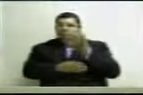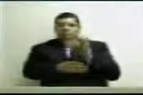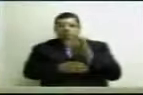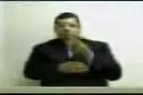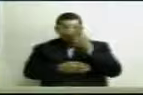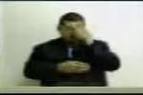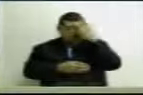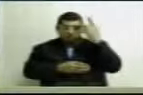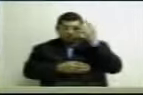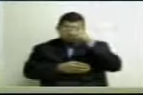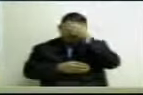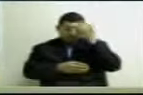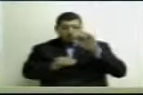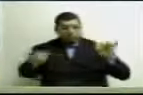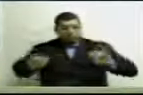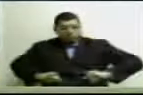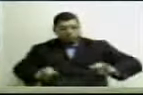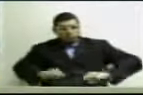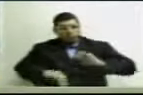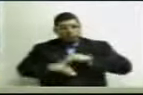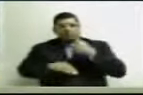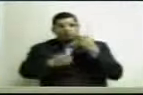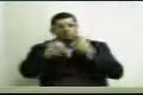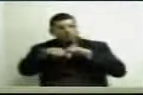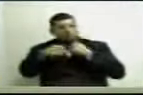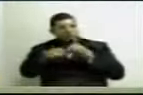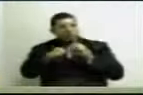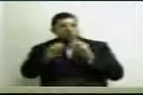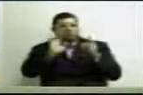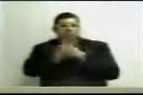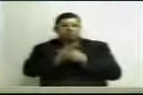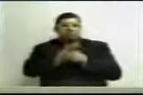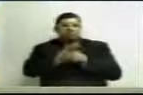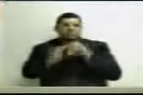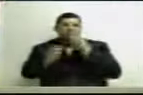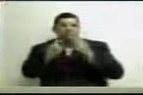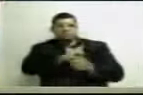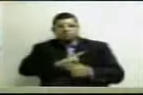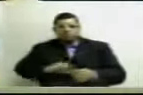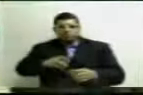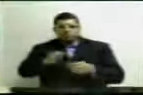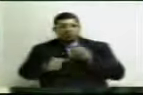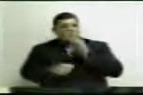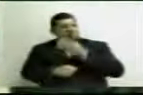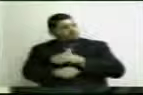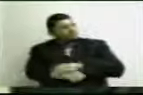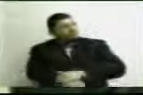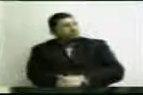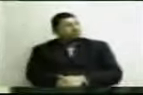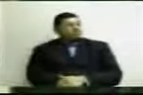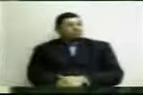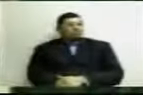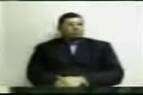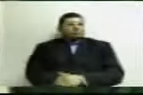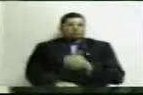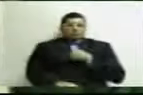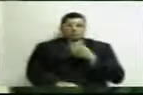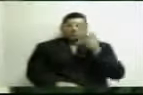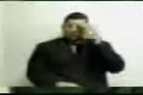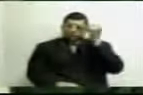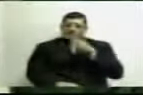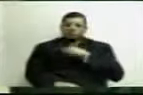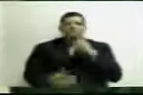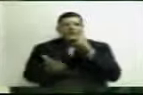que a população do Amazonas sofre demais com isso e nós precisamos fazer a nossa parte. Deputado Adjuto. Deputado Marcelo, vossa